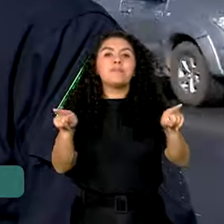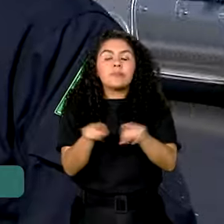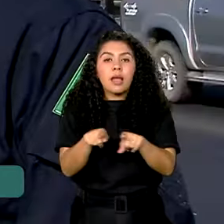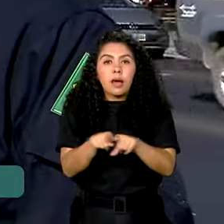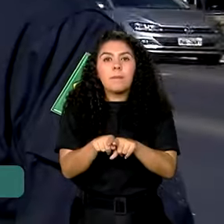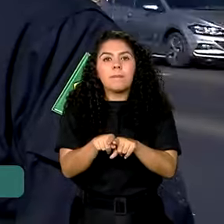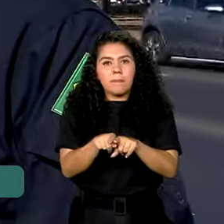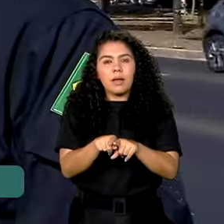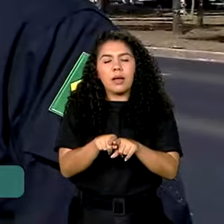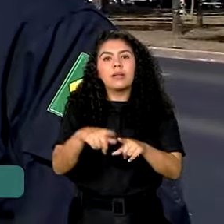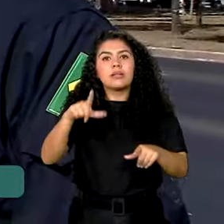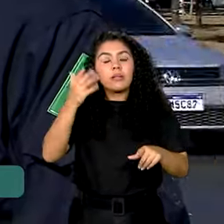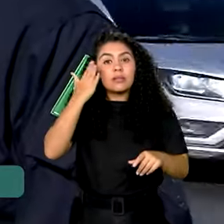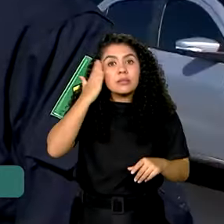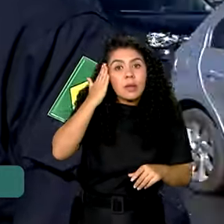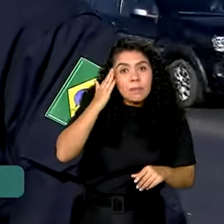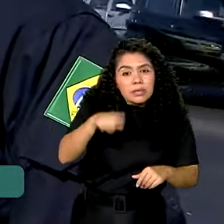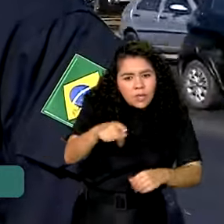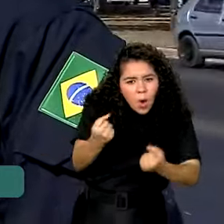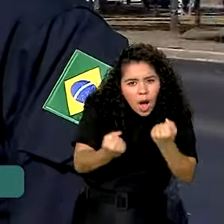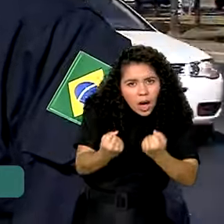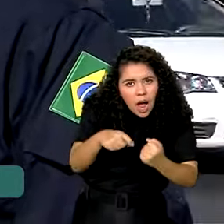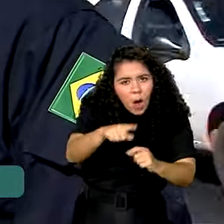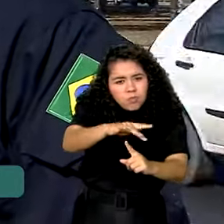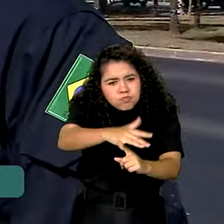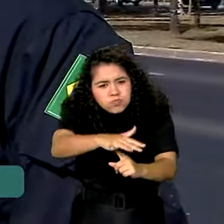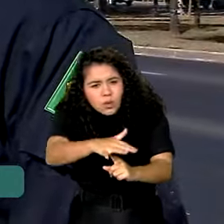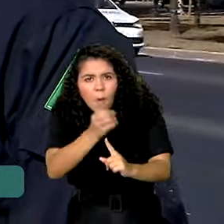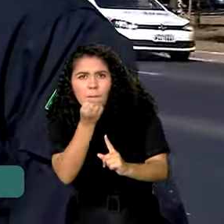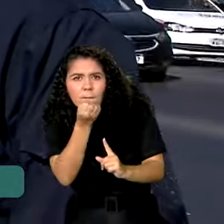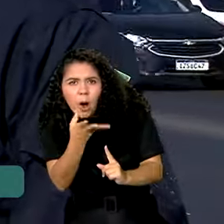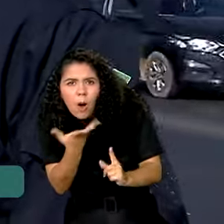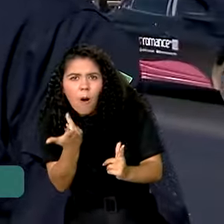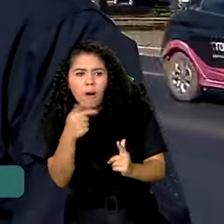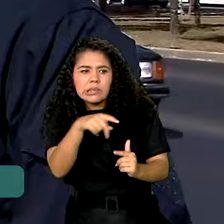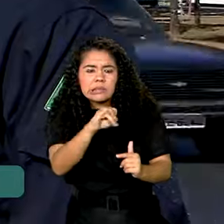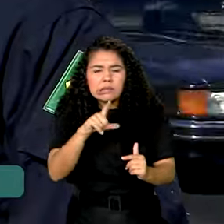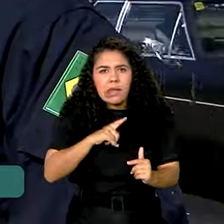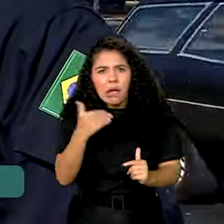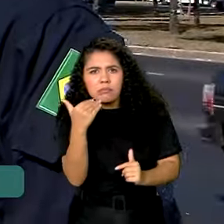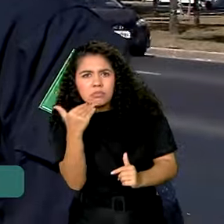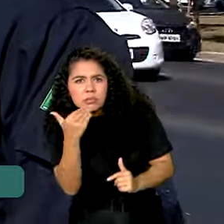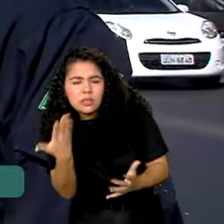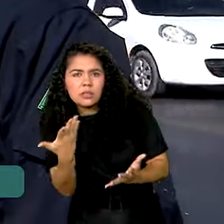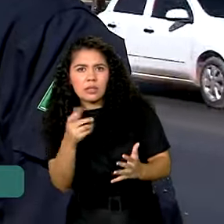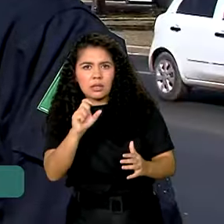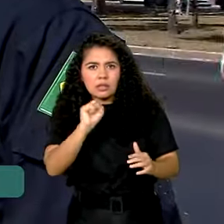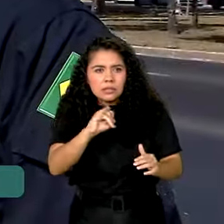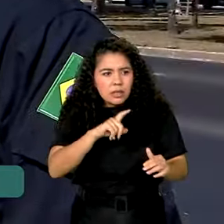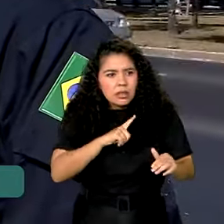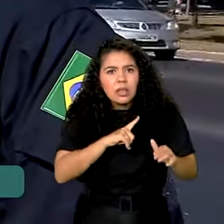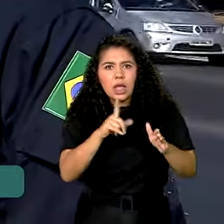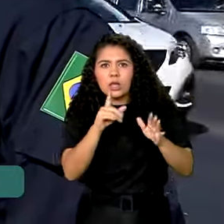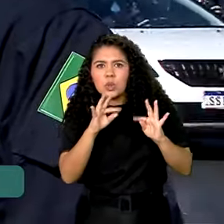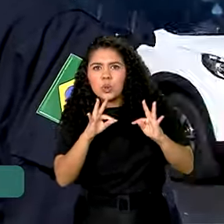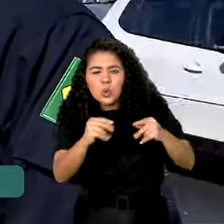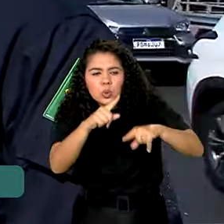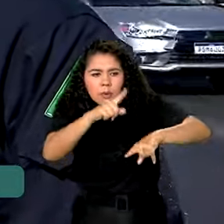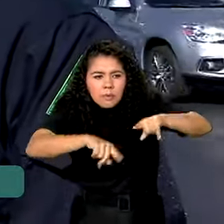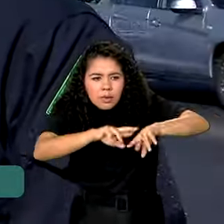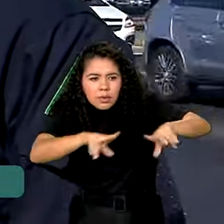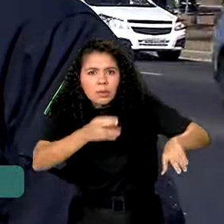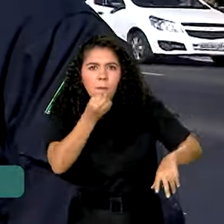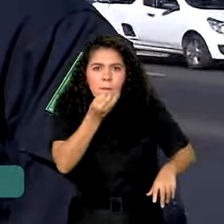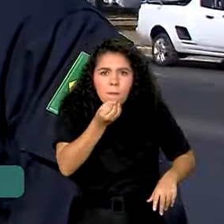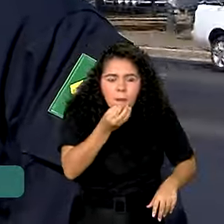o estado de manutenção do veículo. Se aquele veículo está bem manutenido, se tem todos os equipamentos obrigatórios em bom